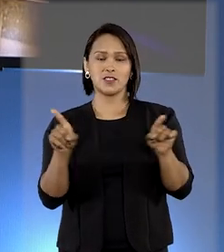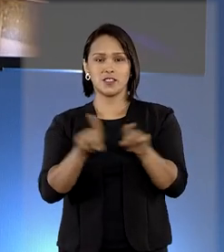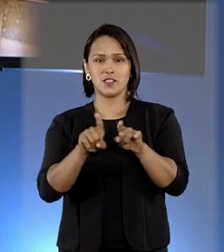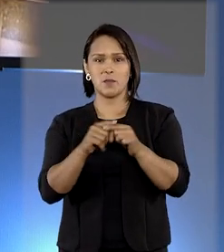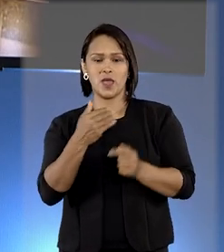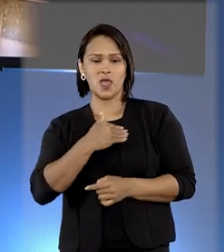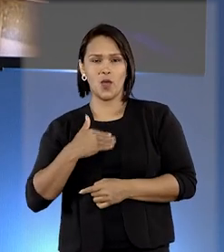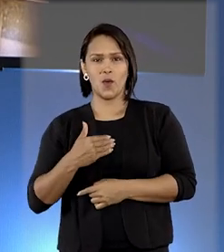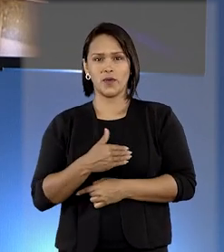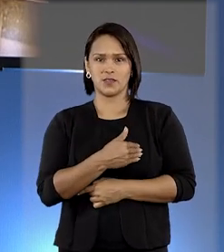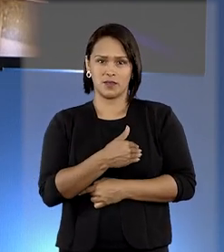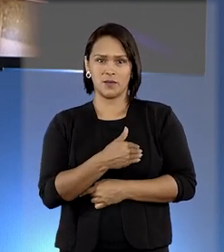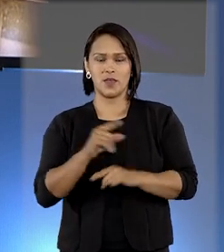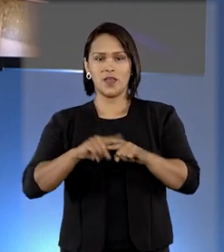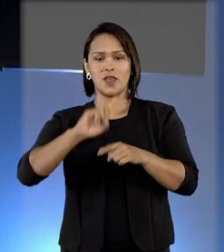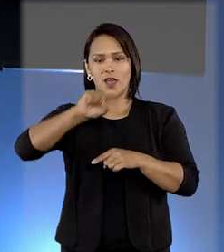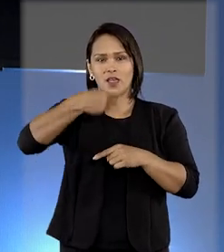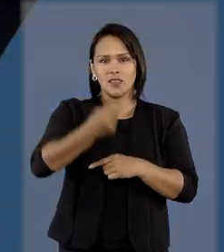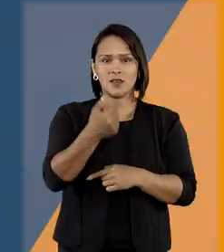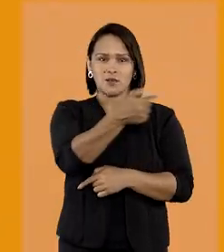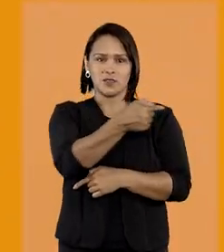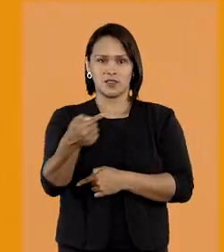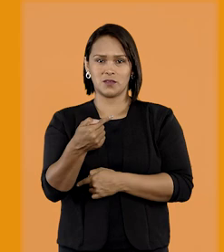Até a próxima semana. Tchau, tchau!